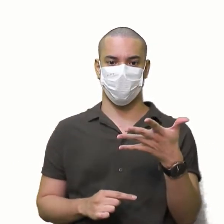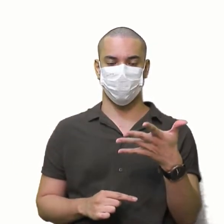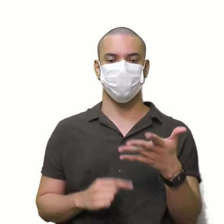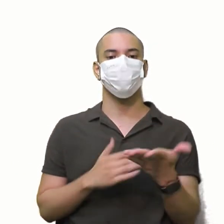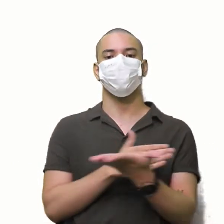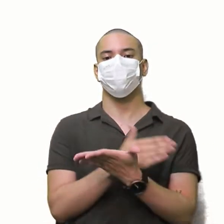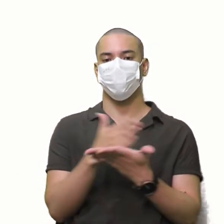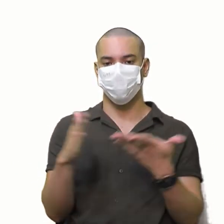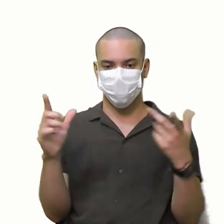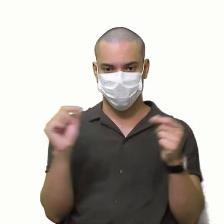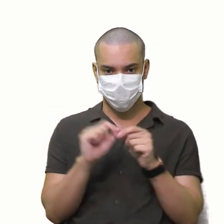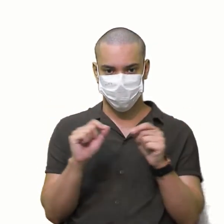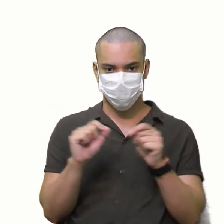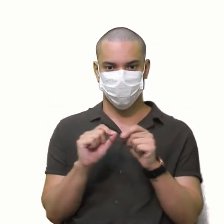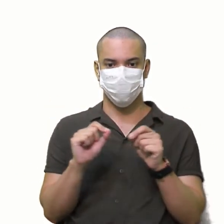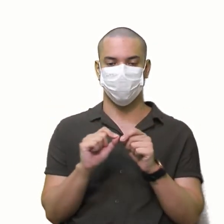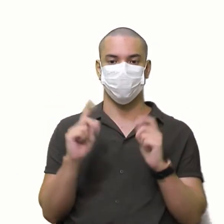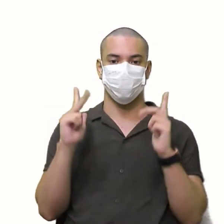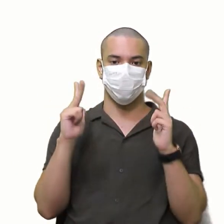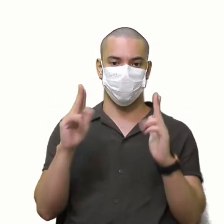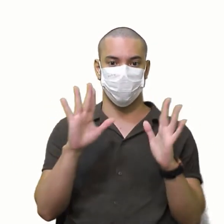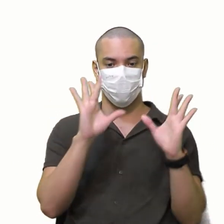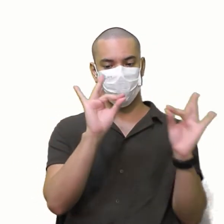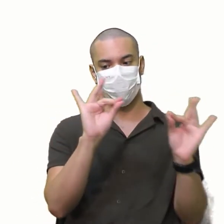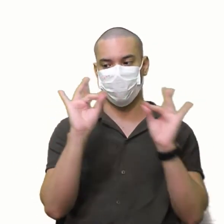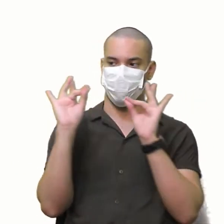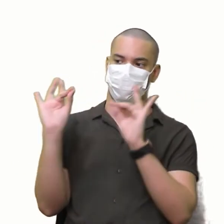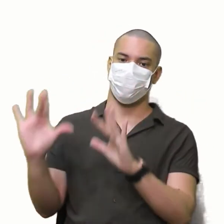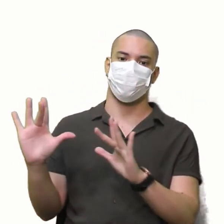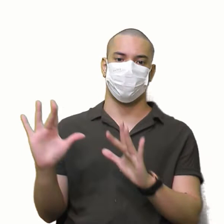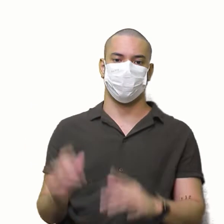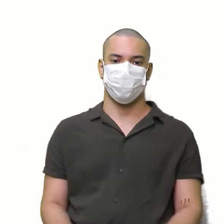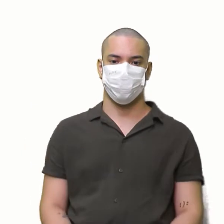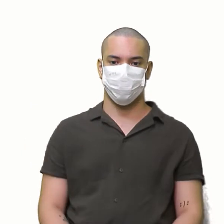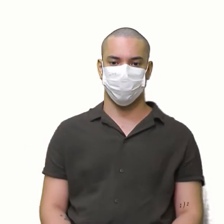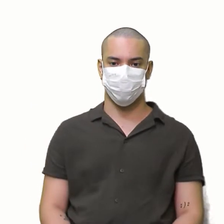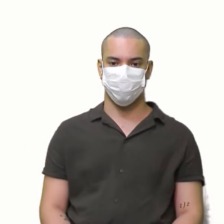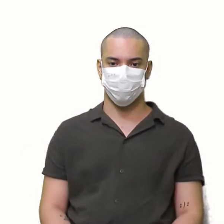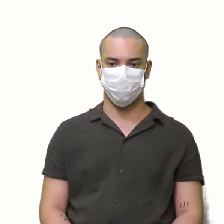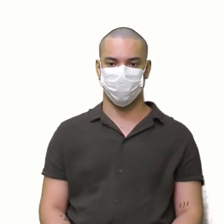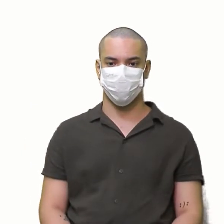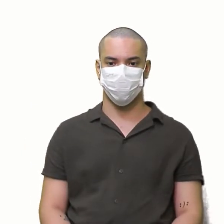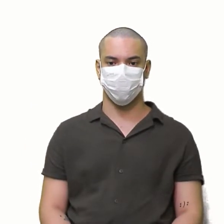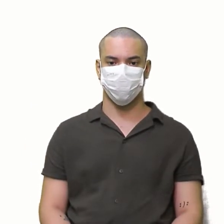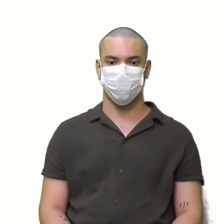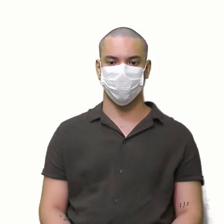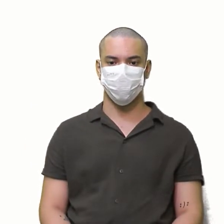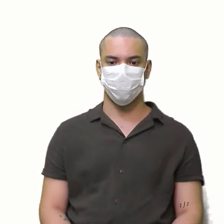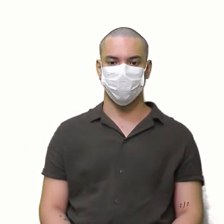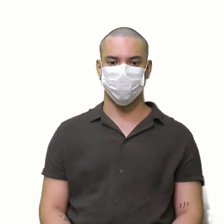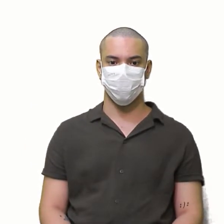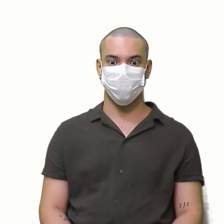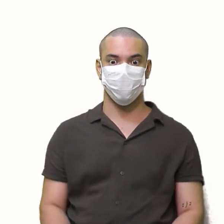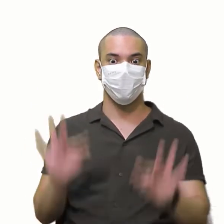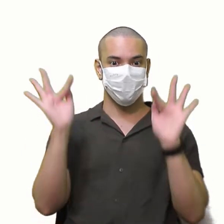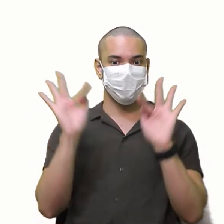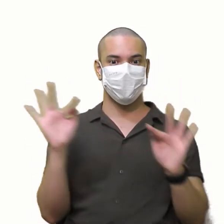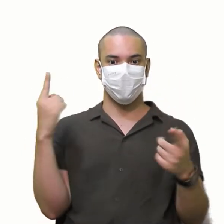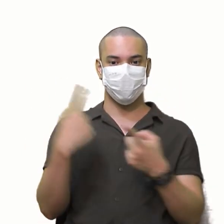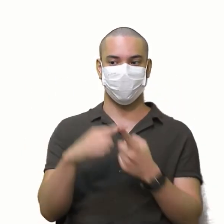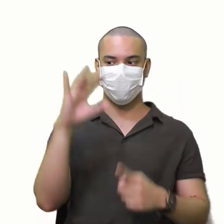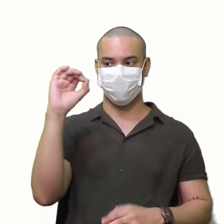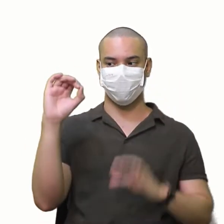Repetindo as duas primeiras colunas Esse é o primeiro passo E a galera ficou feliz Que a gente tem dois zeros aqui né?